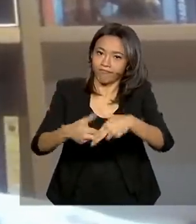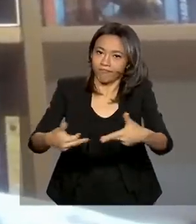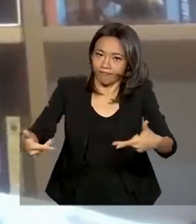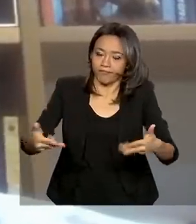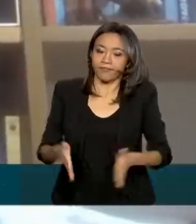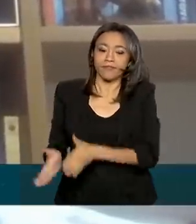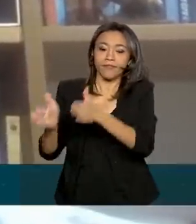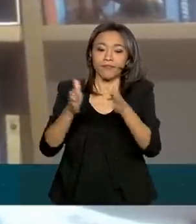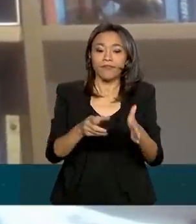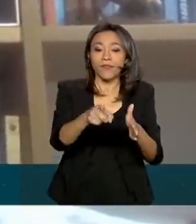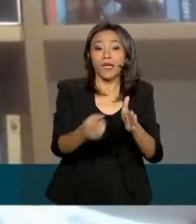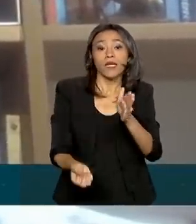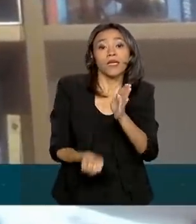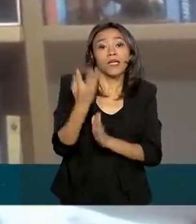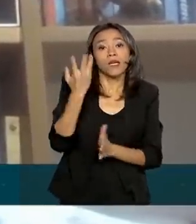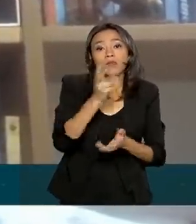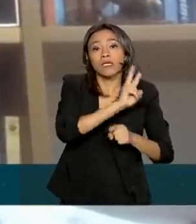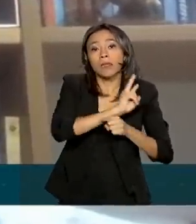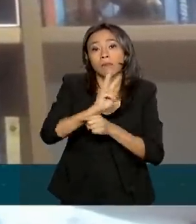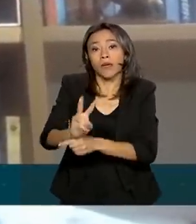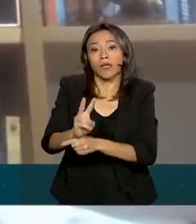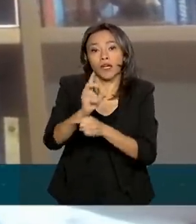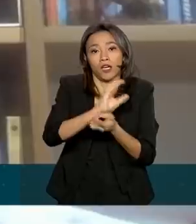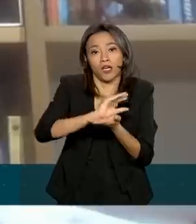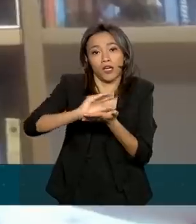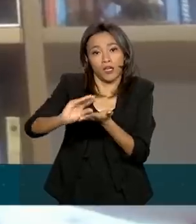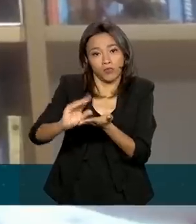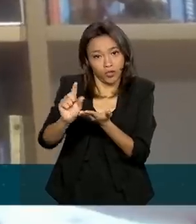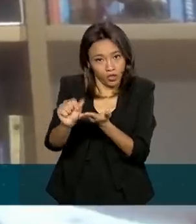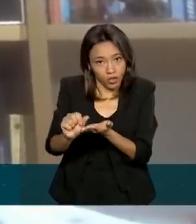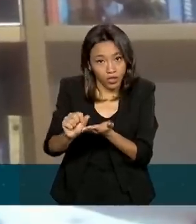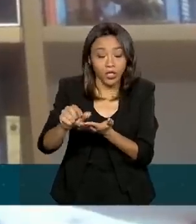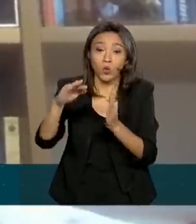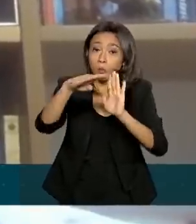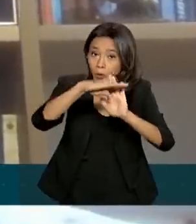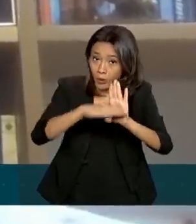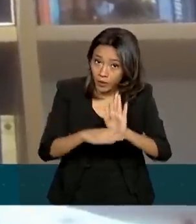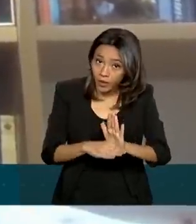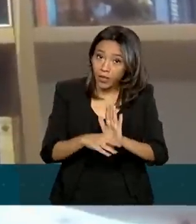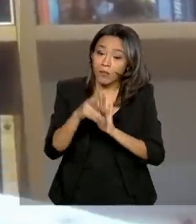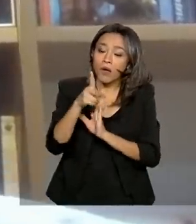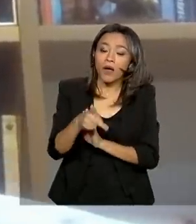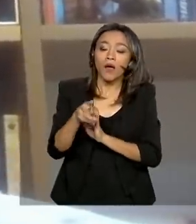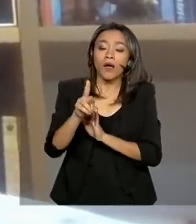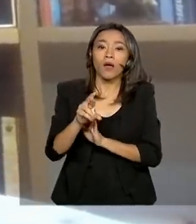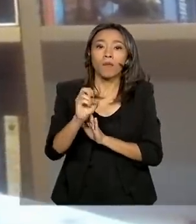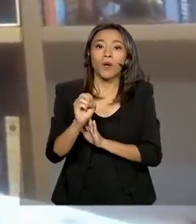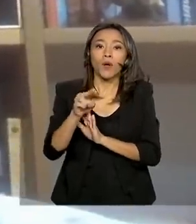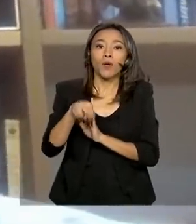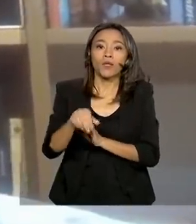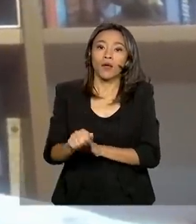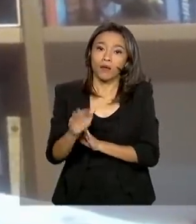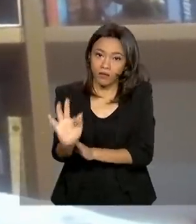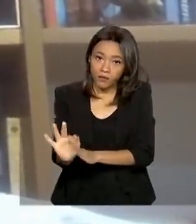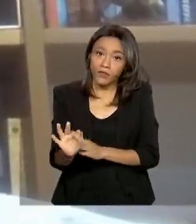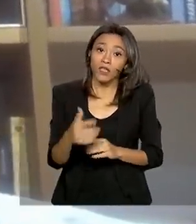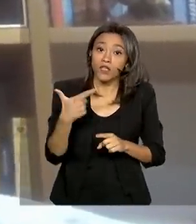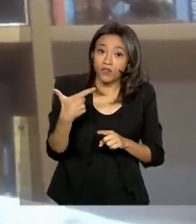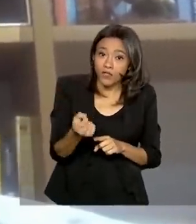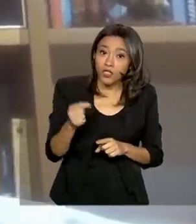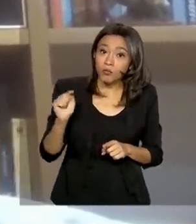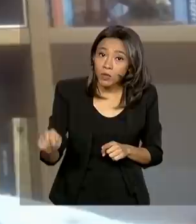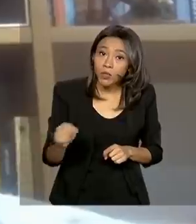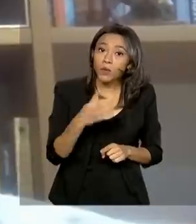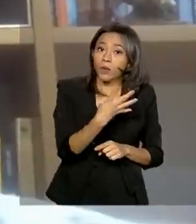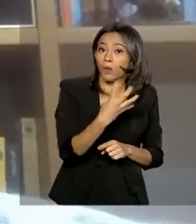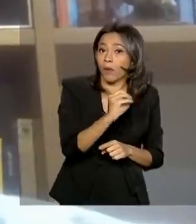linhas de crédito emergencial para os agricultores familiares do Pronap e dos médios produtores que têm acesso ao Pronap. R$ 20 mil para uns, R